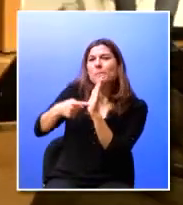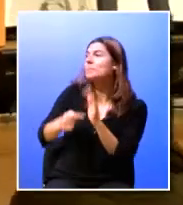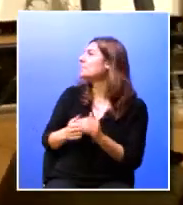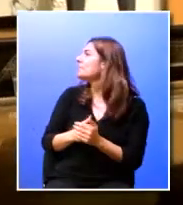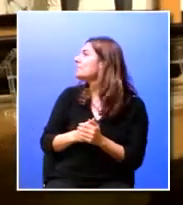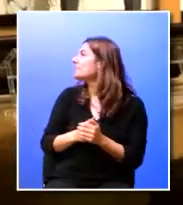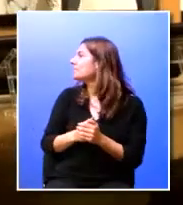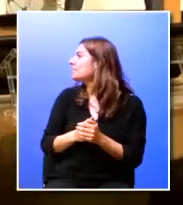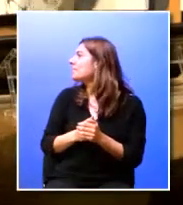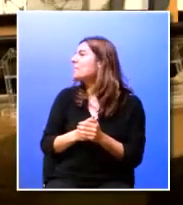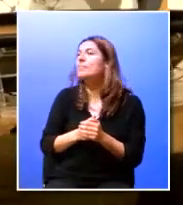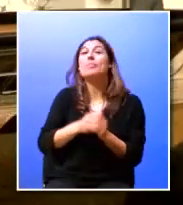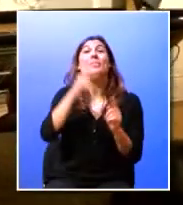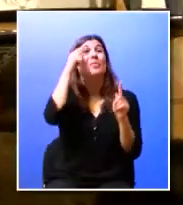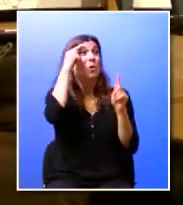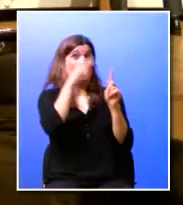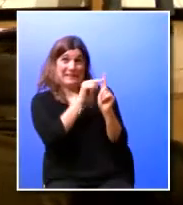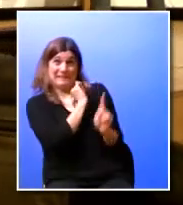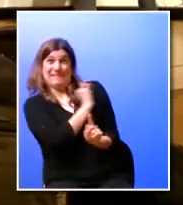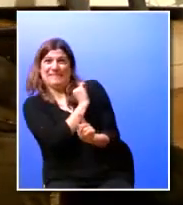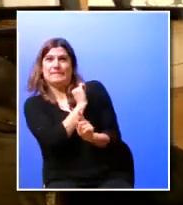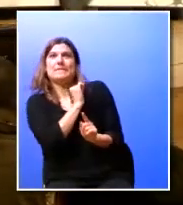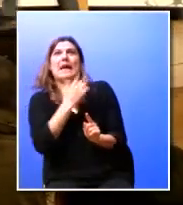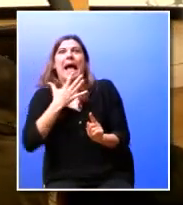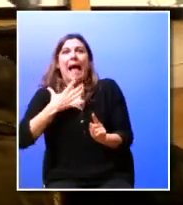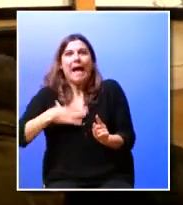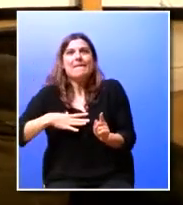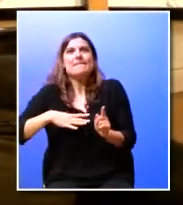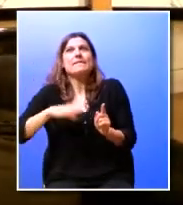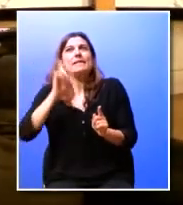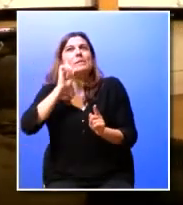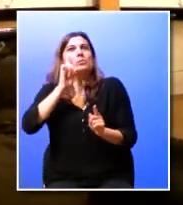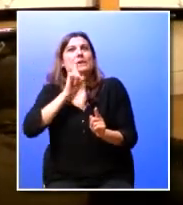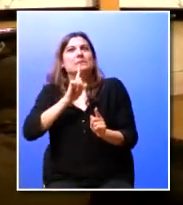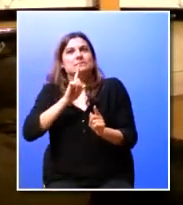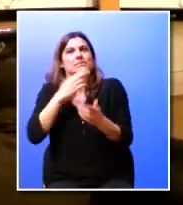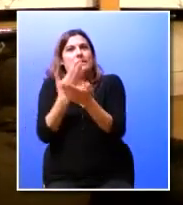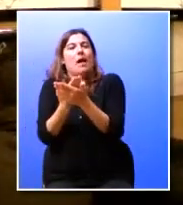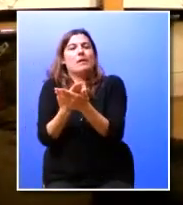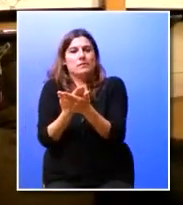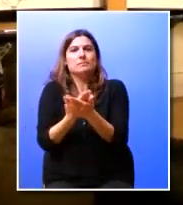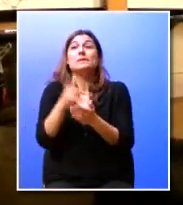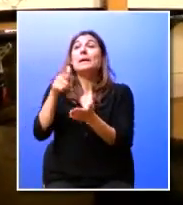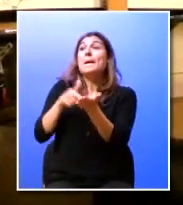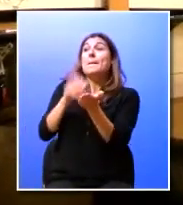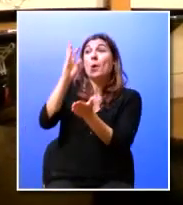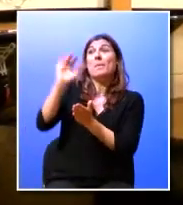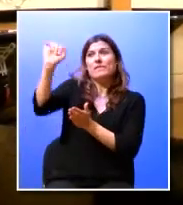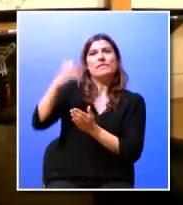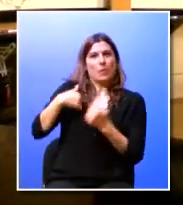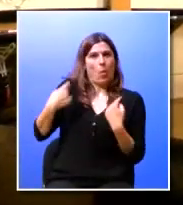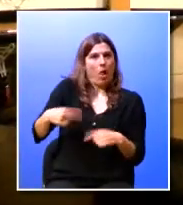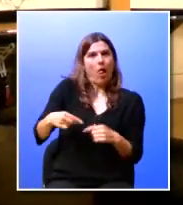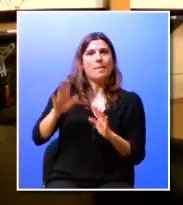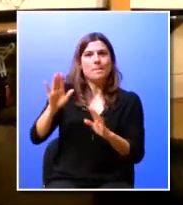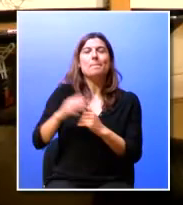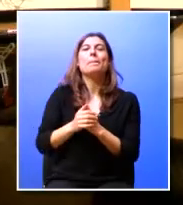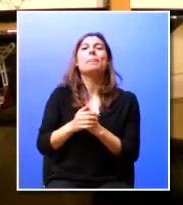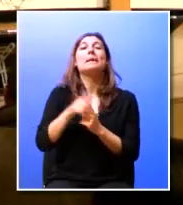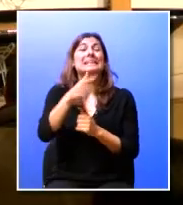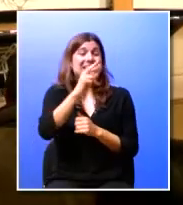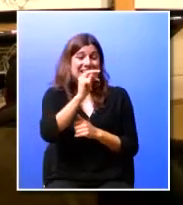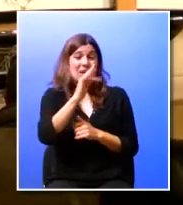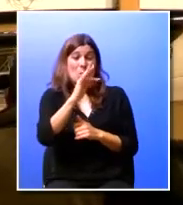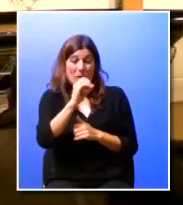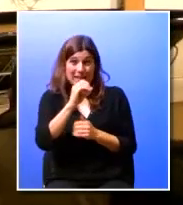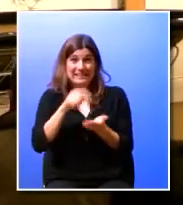o objetivo dele é tornar-se imprescindível eu também tenho a sua apresentação powerpoint calma é assim são 340 slides